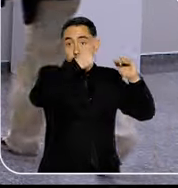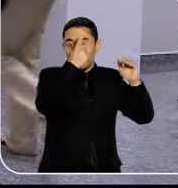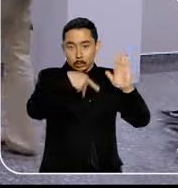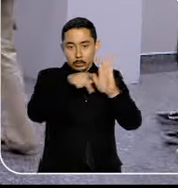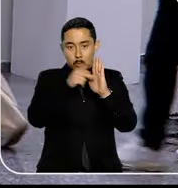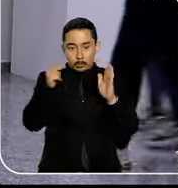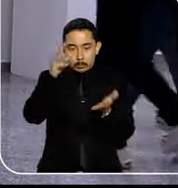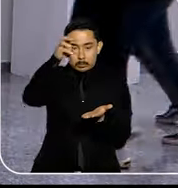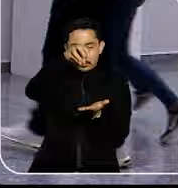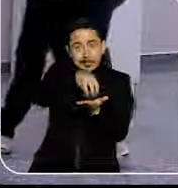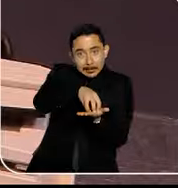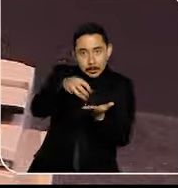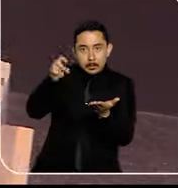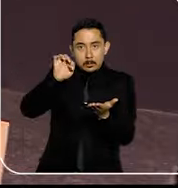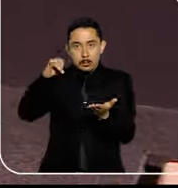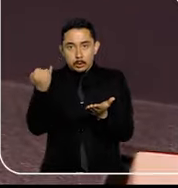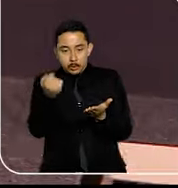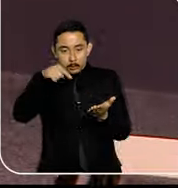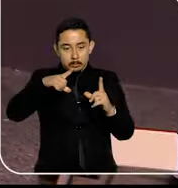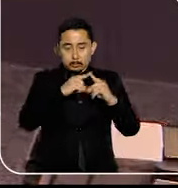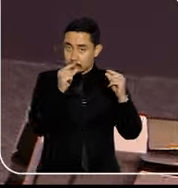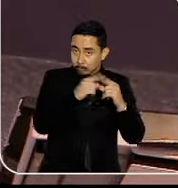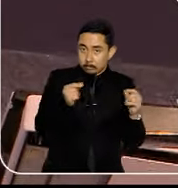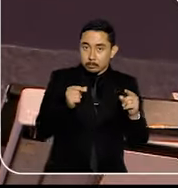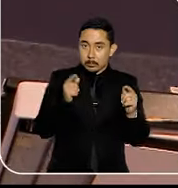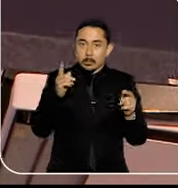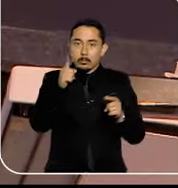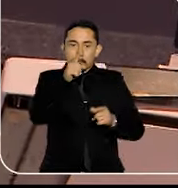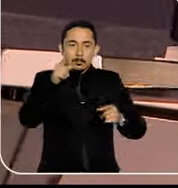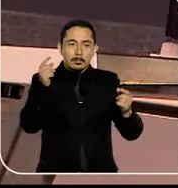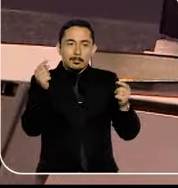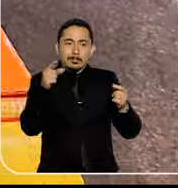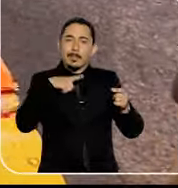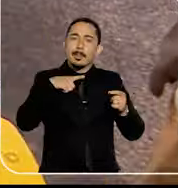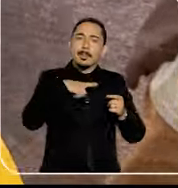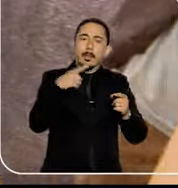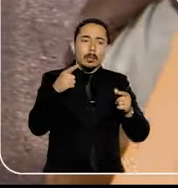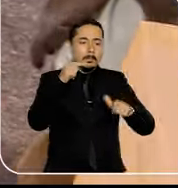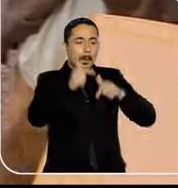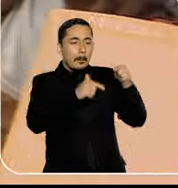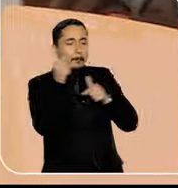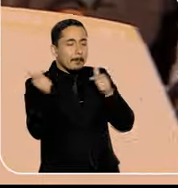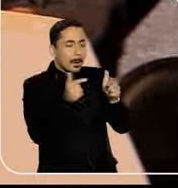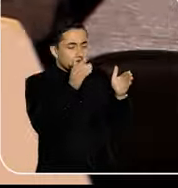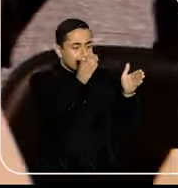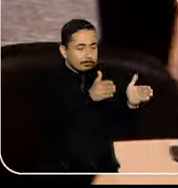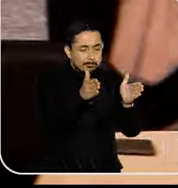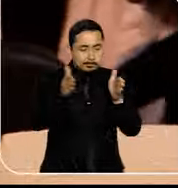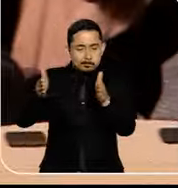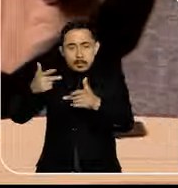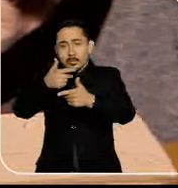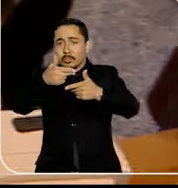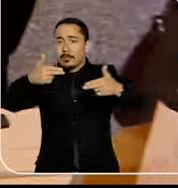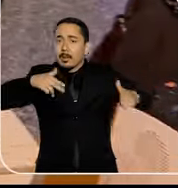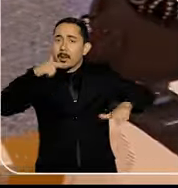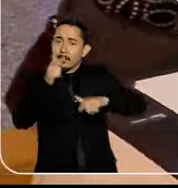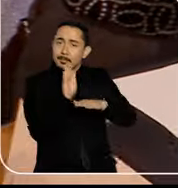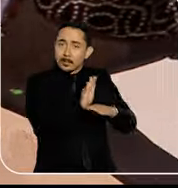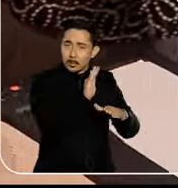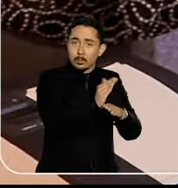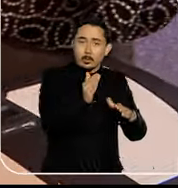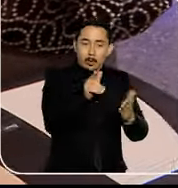na sede do STJ em Brasília, envolveu um grupo de trabalho composto por diversas unidades da corte.